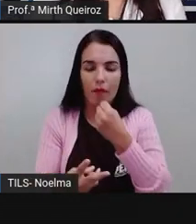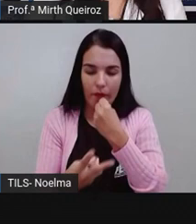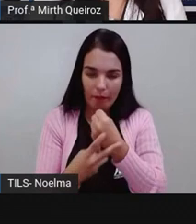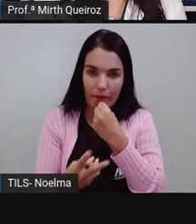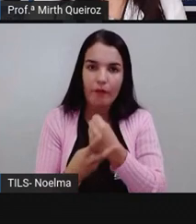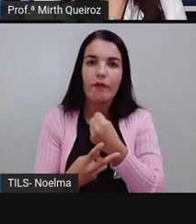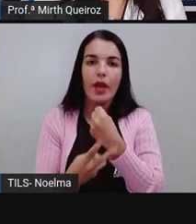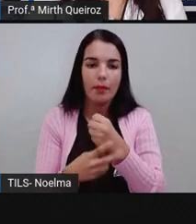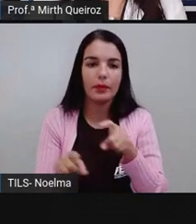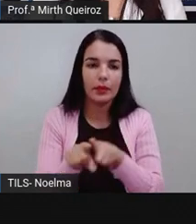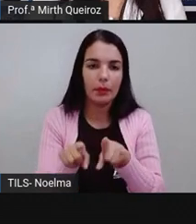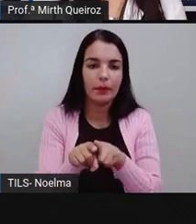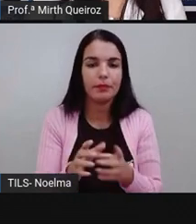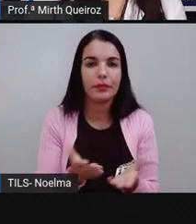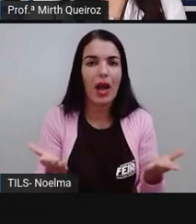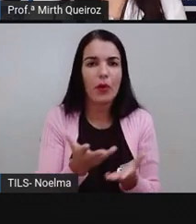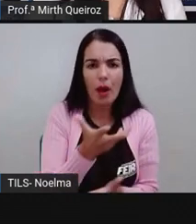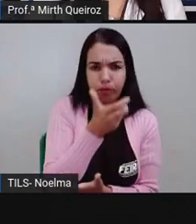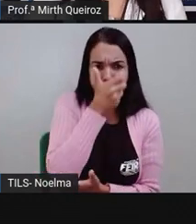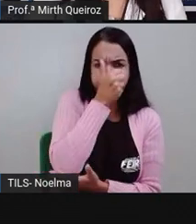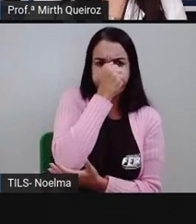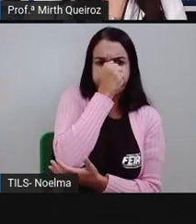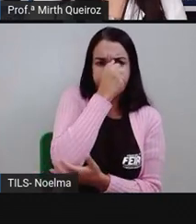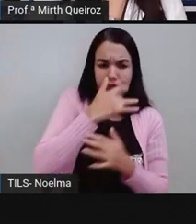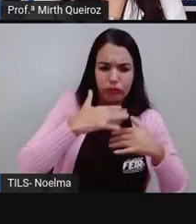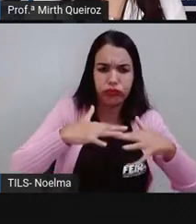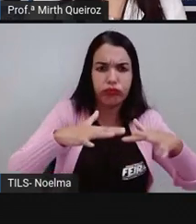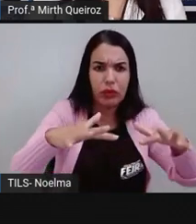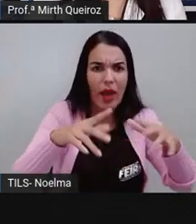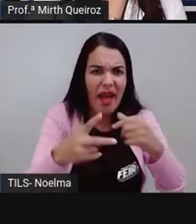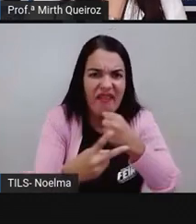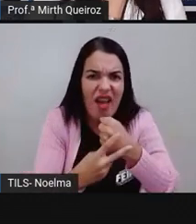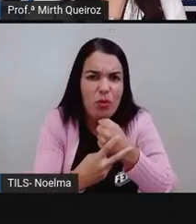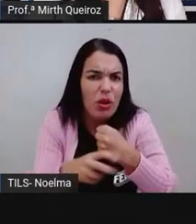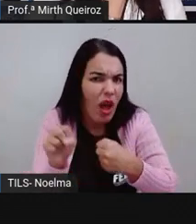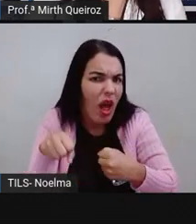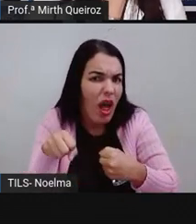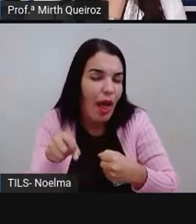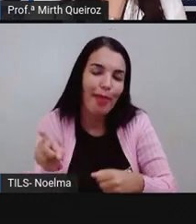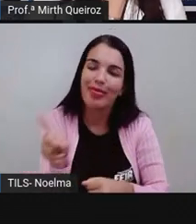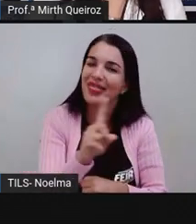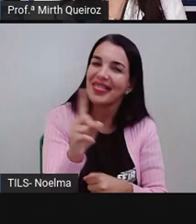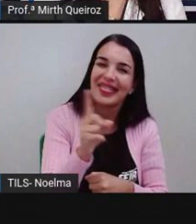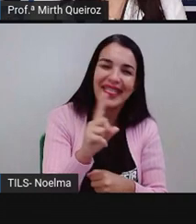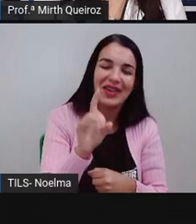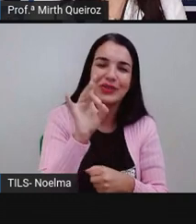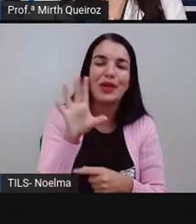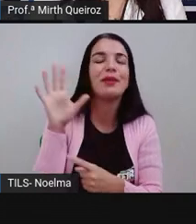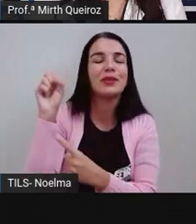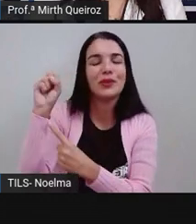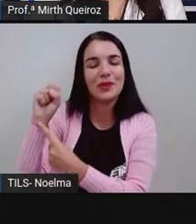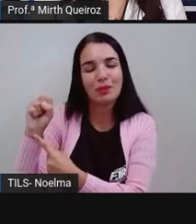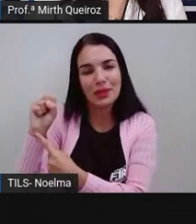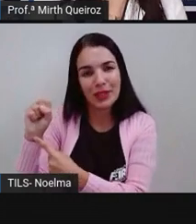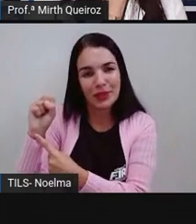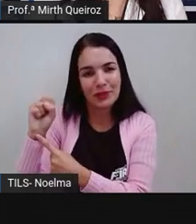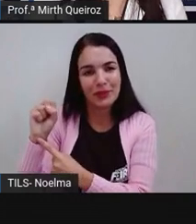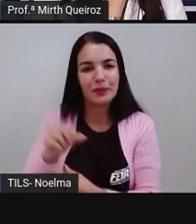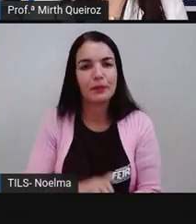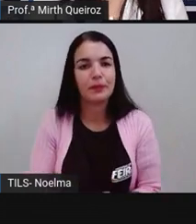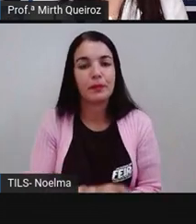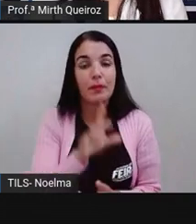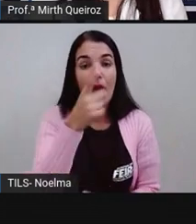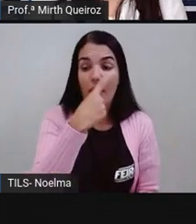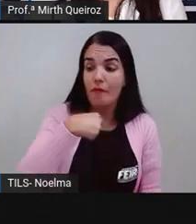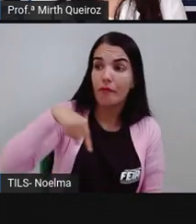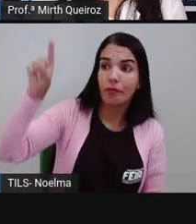então seria um verbo. Multidão é um verbo? A gente conjuga? Não, multidão é um substantivo. Vão,